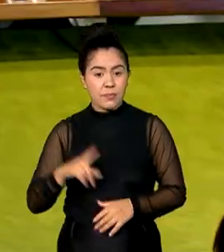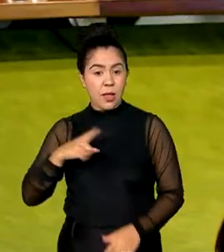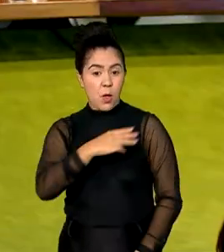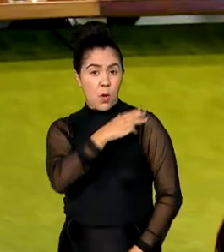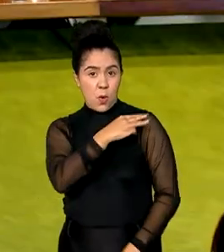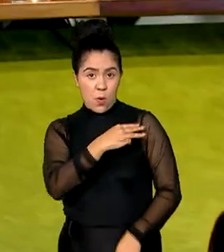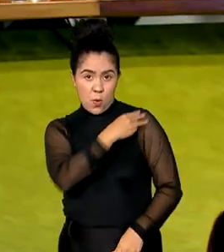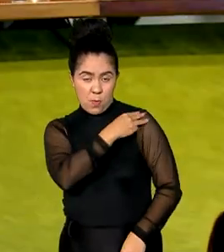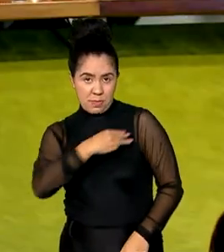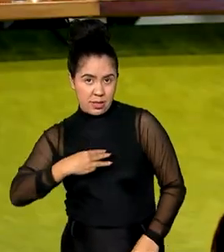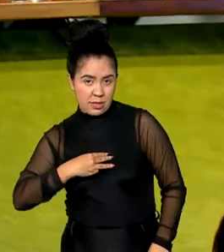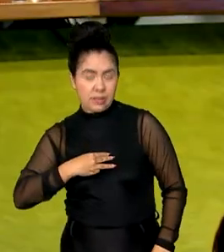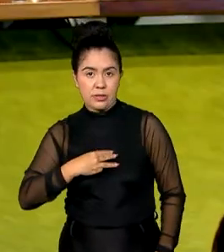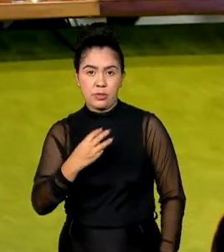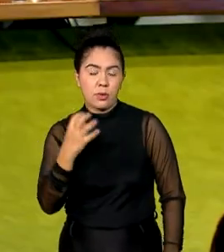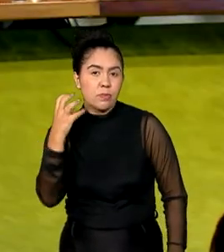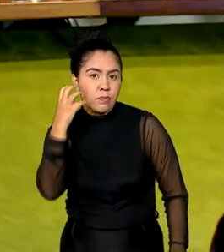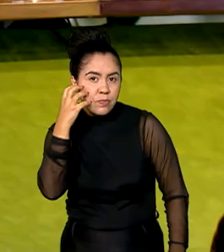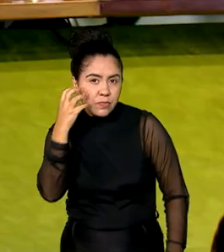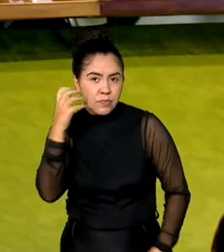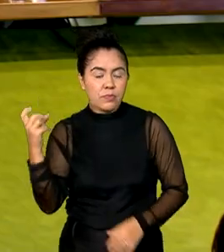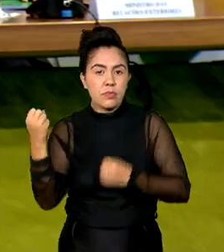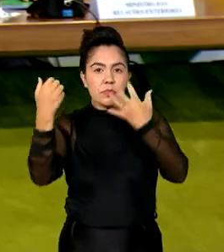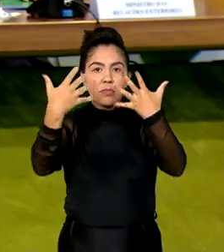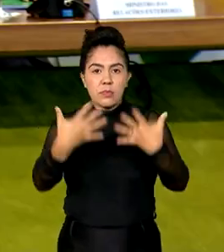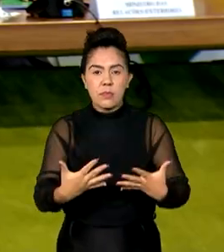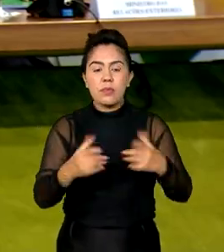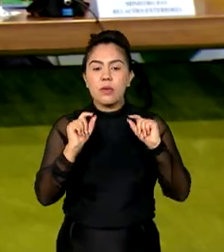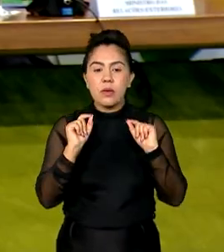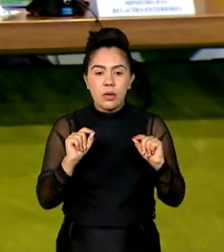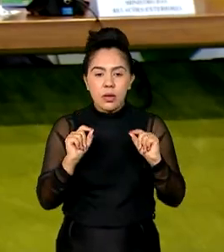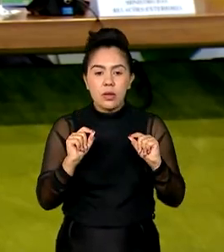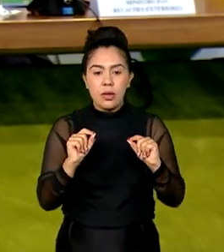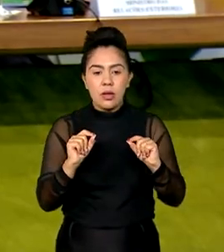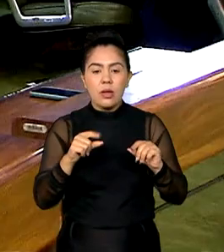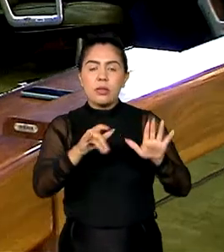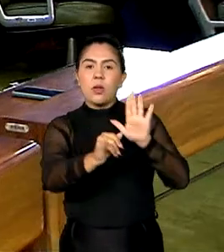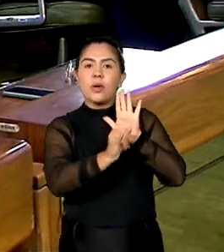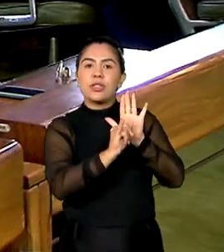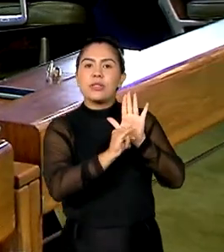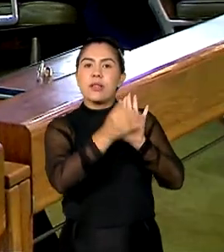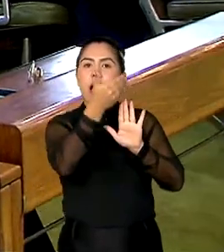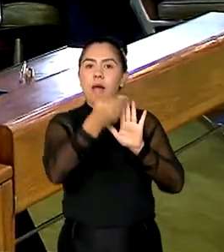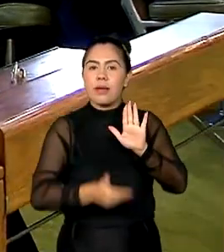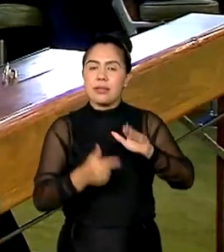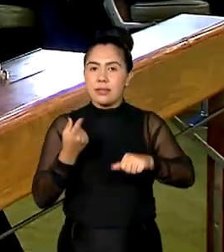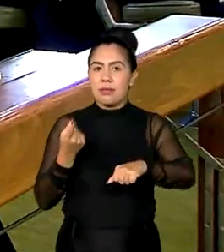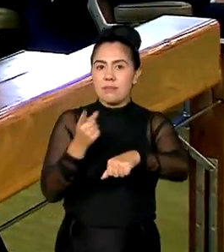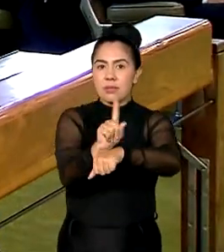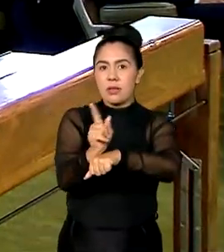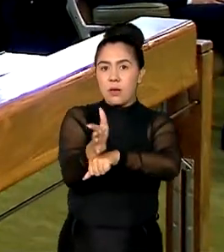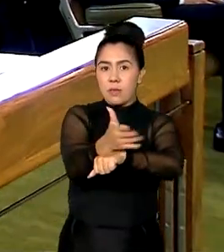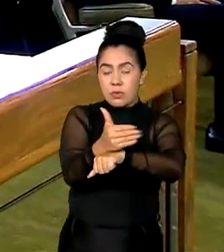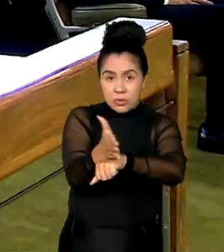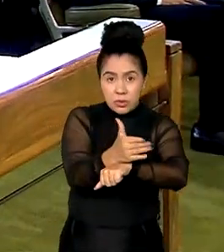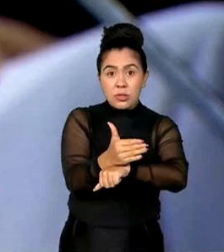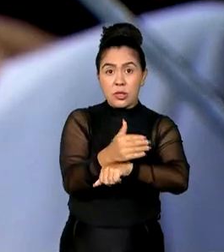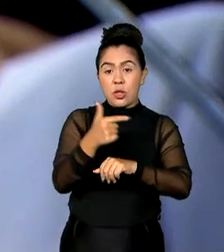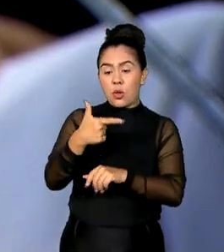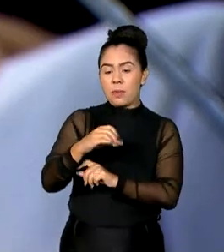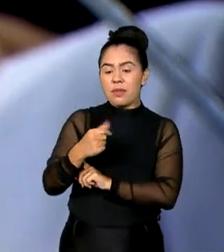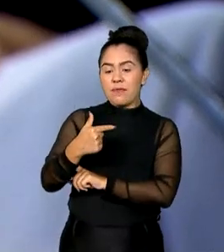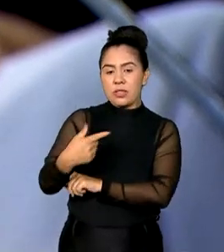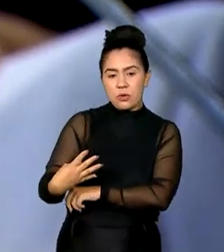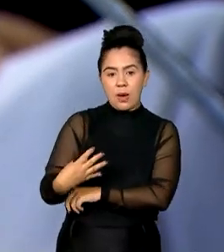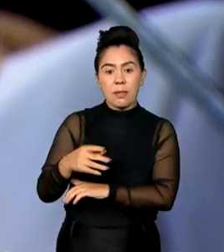destacou que no ano em que o Brasil preside o G20, o edital do concurso de diplomacia de 2024 trouxe pela